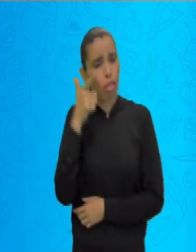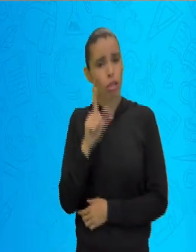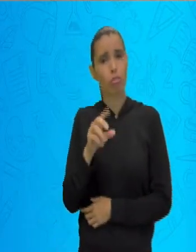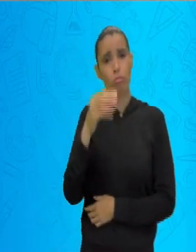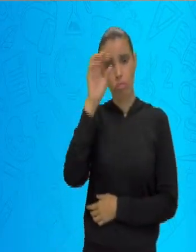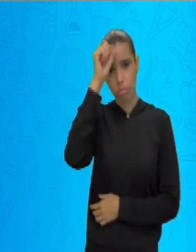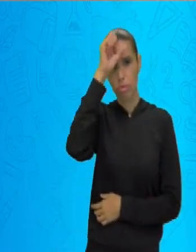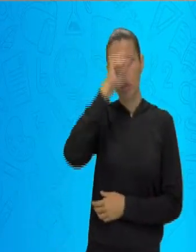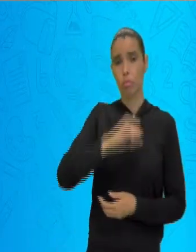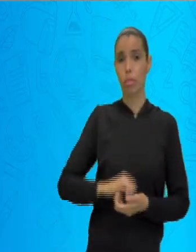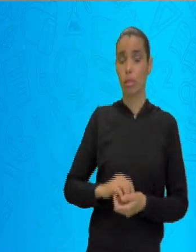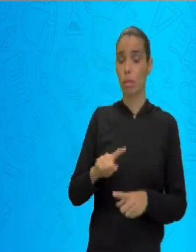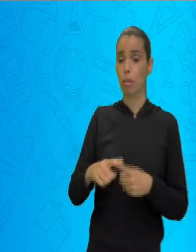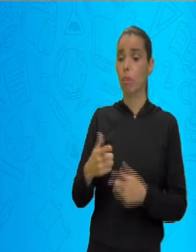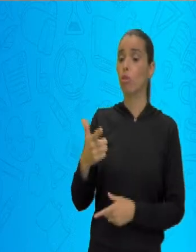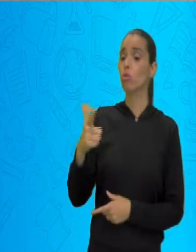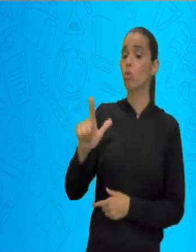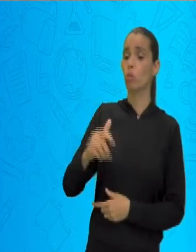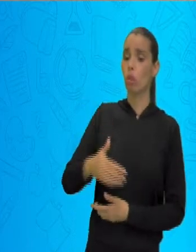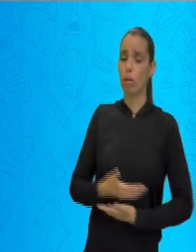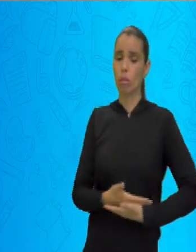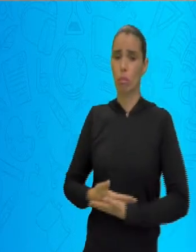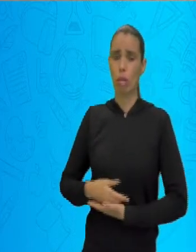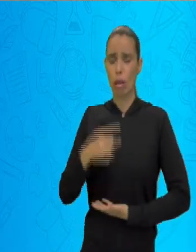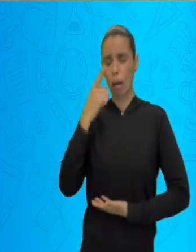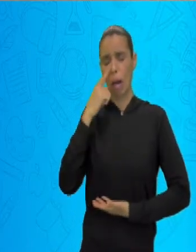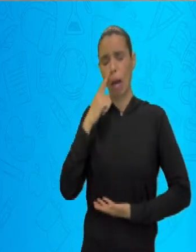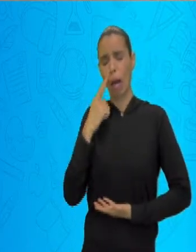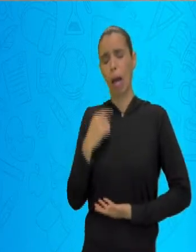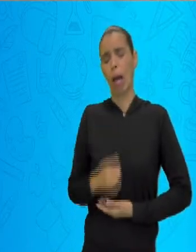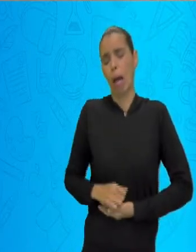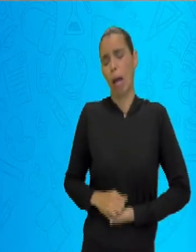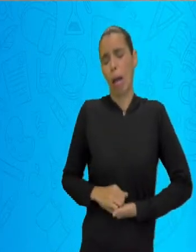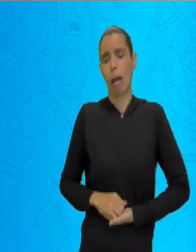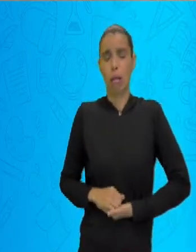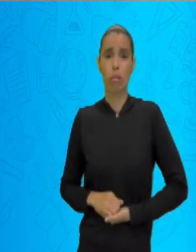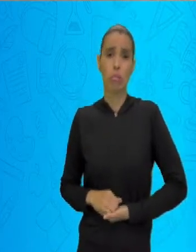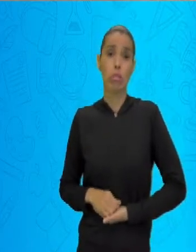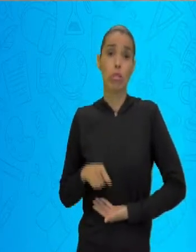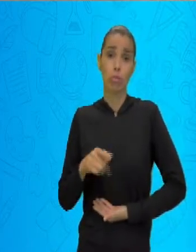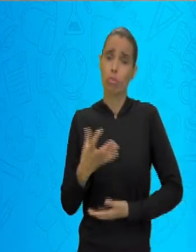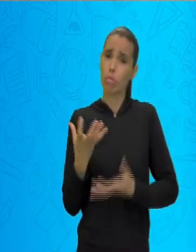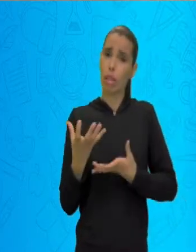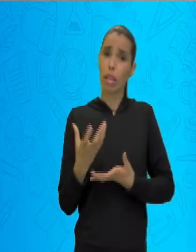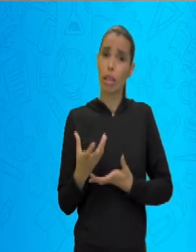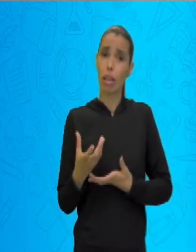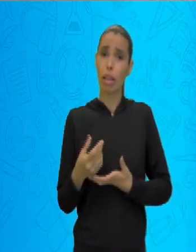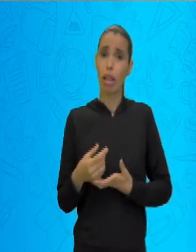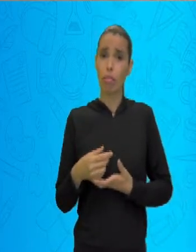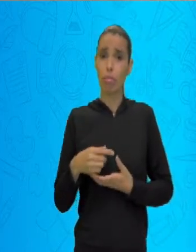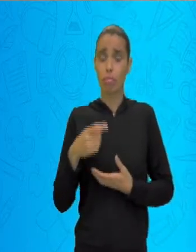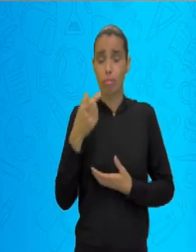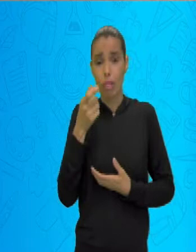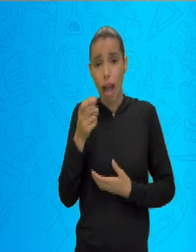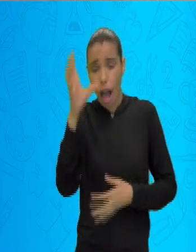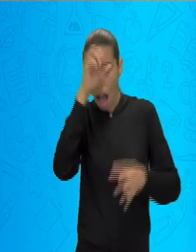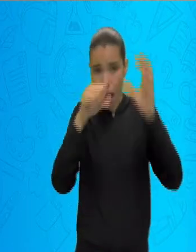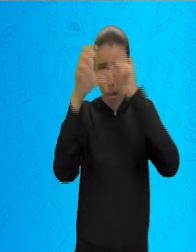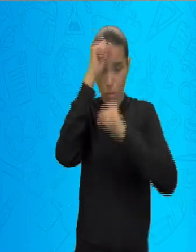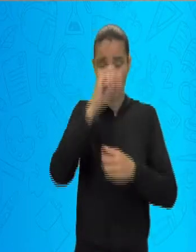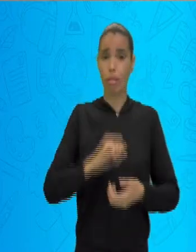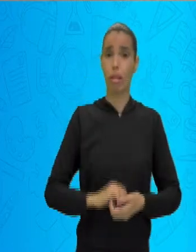engatinhando, você querendo prestar atenção, mas a professora também não está falando do que te